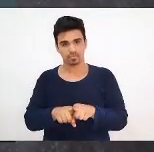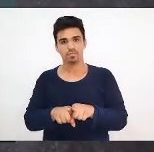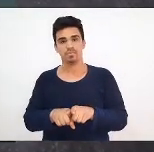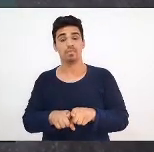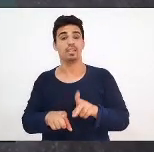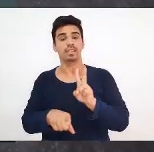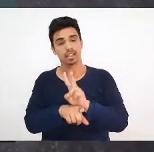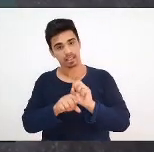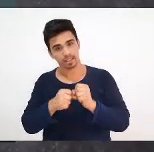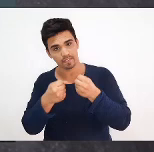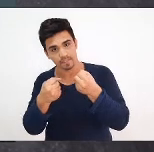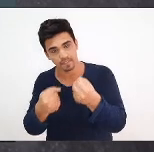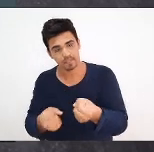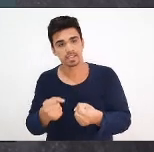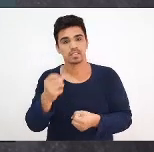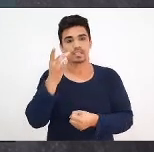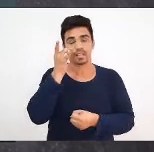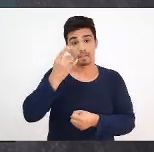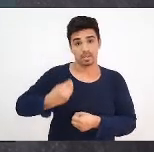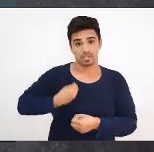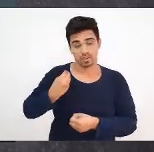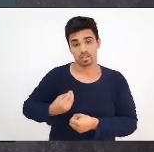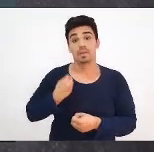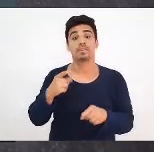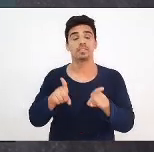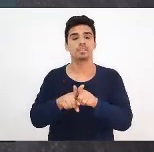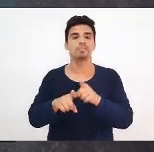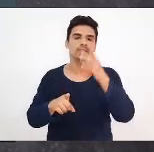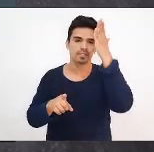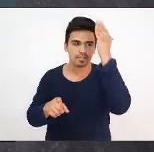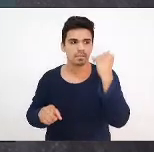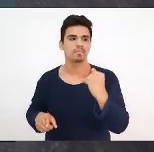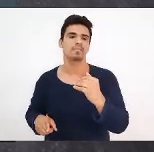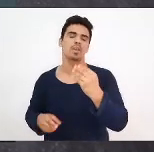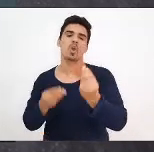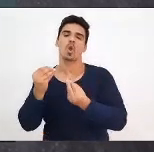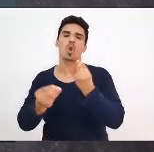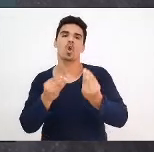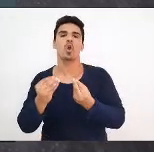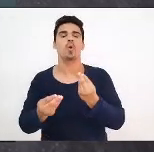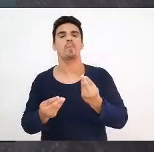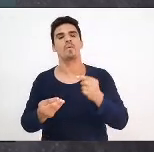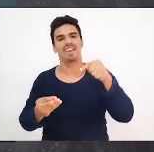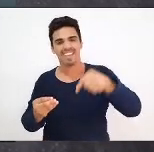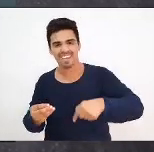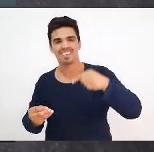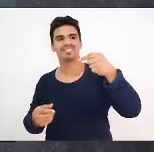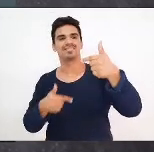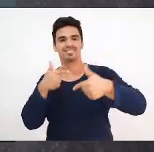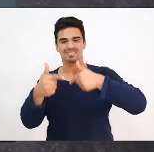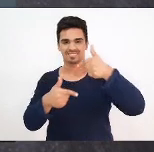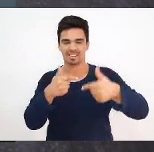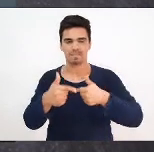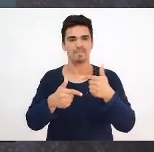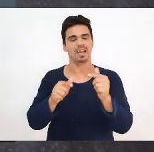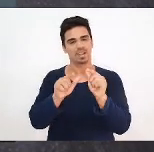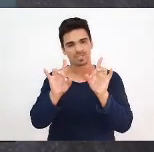também no reconhecimento que esta situação de excepcionalidade nos exige